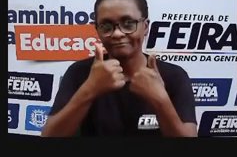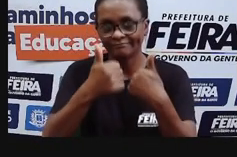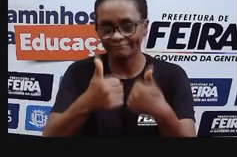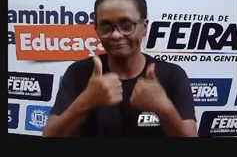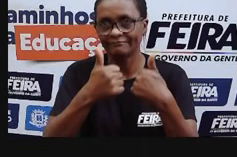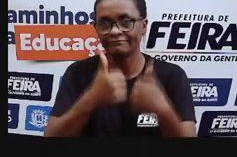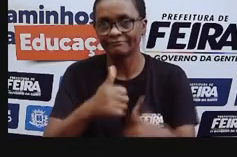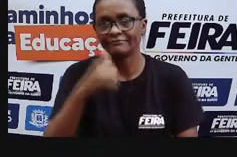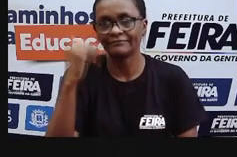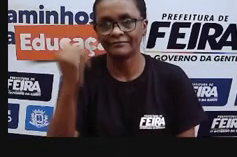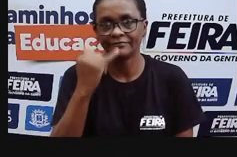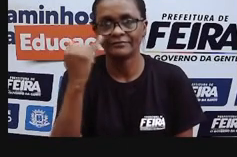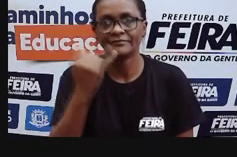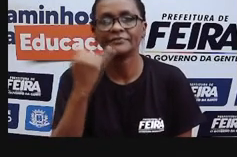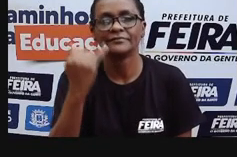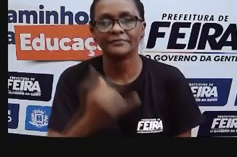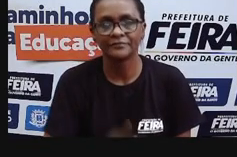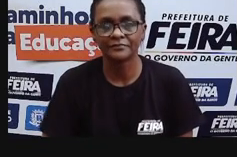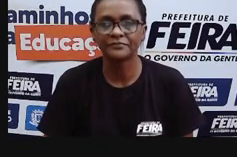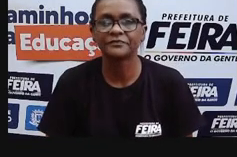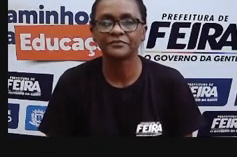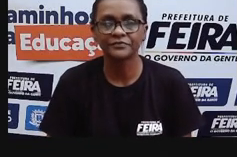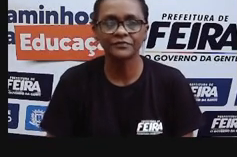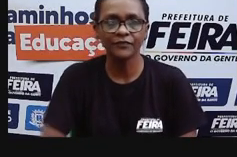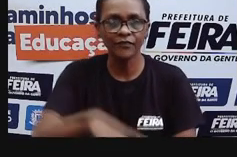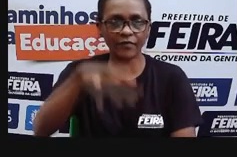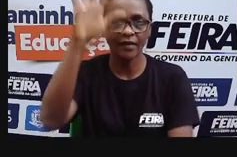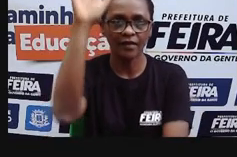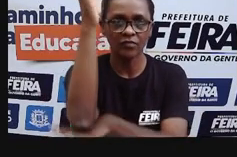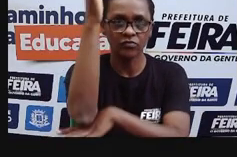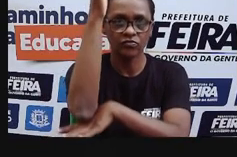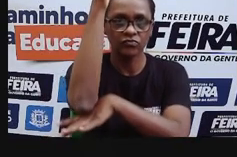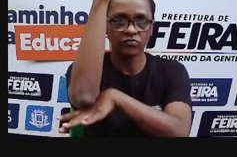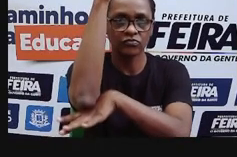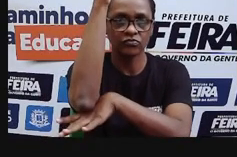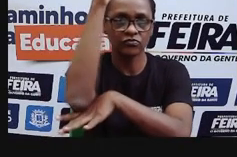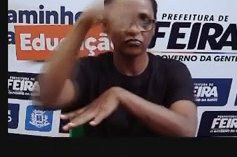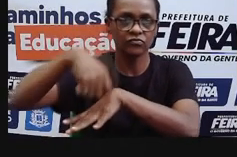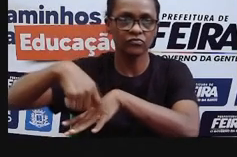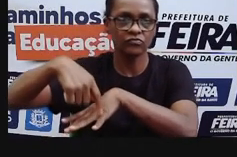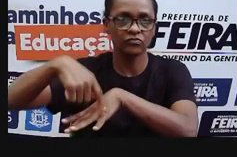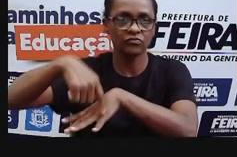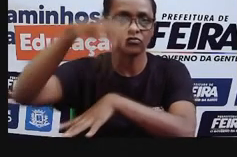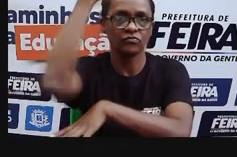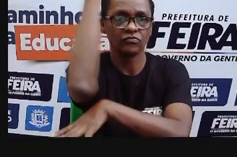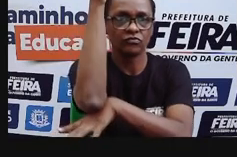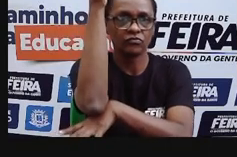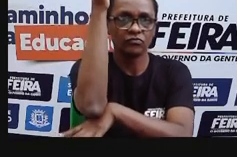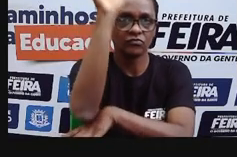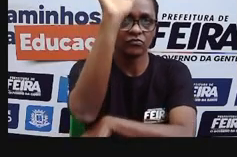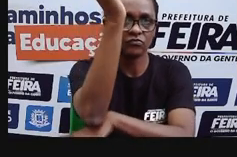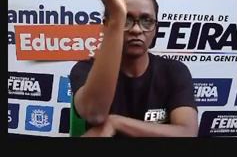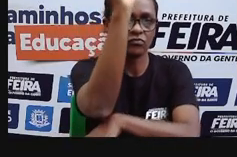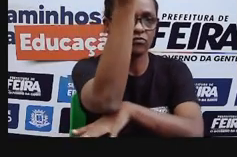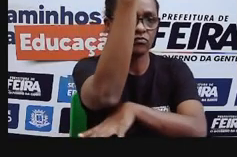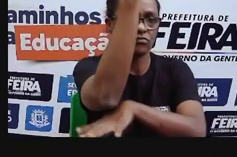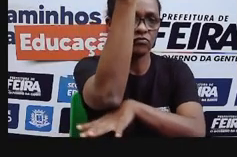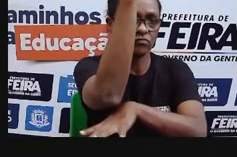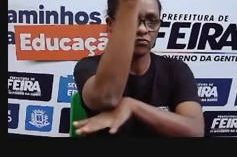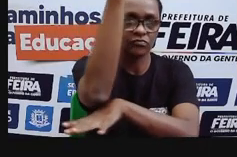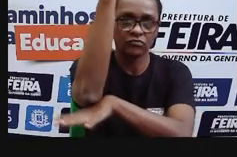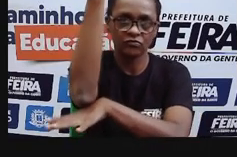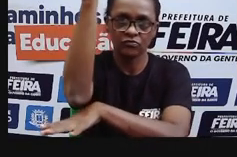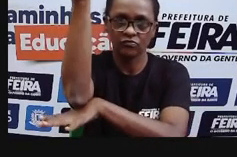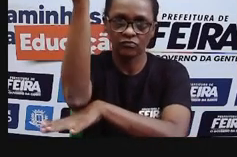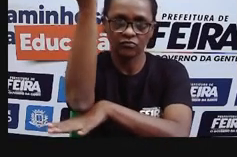superfície das plantas, das raízes das plantas. pensar assim, isso facilita na absorção de nutrientes para as